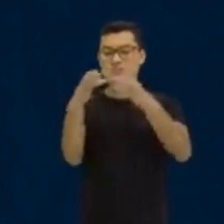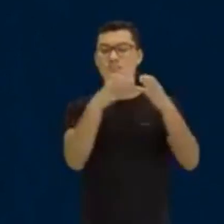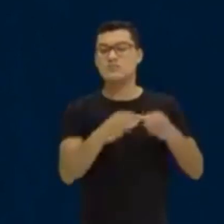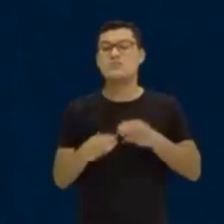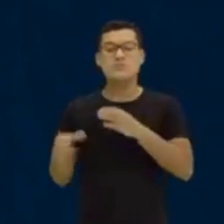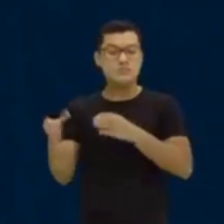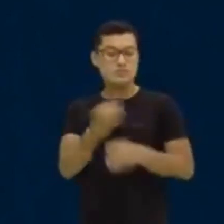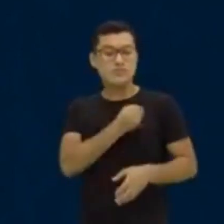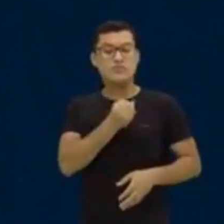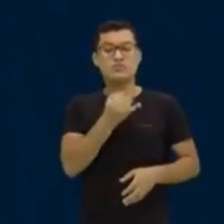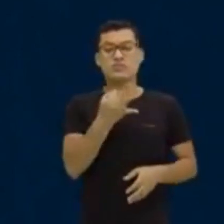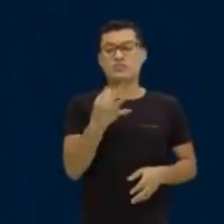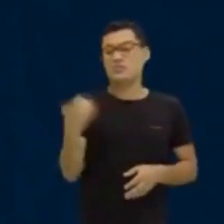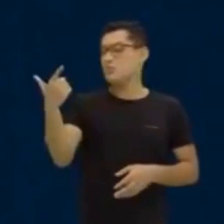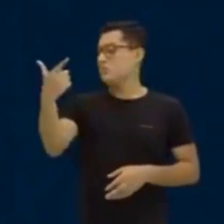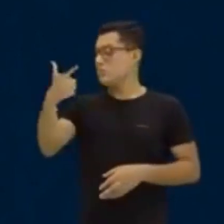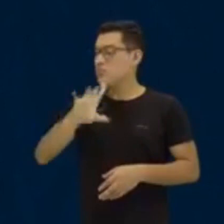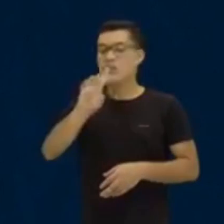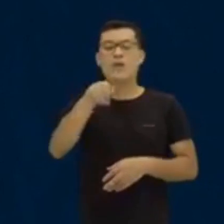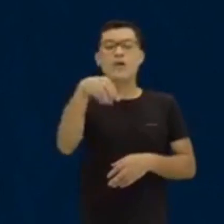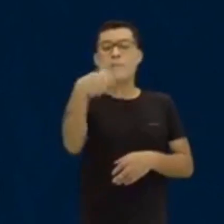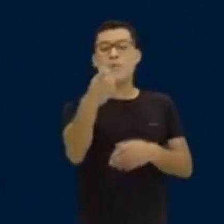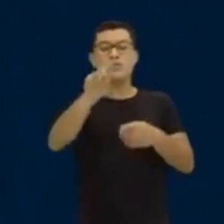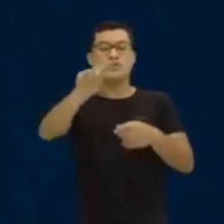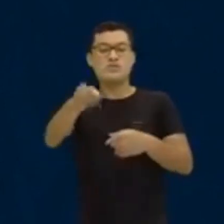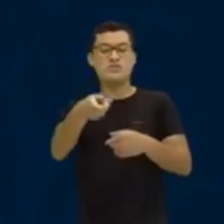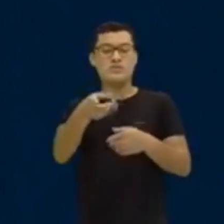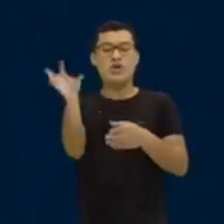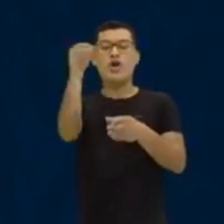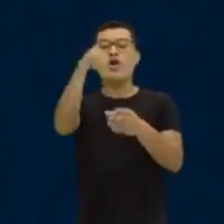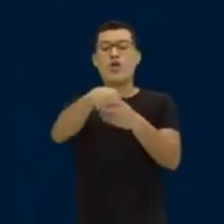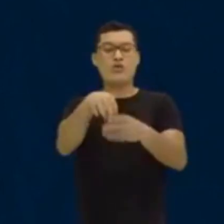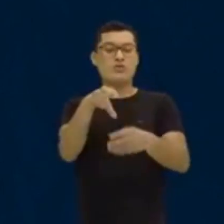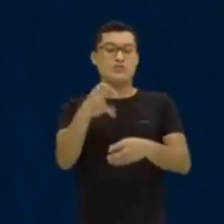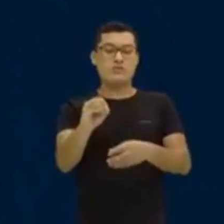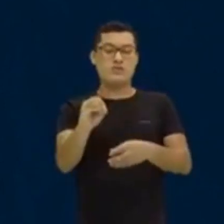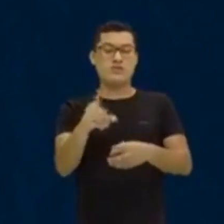não se repete depois da vírgula, eu coloco um 0.